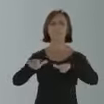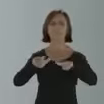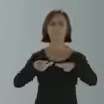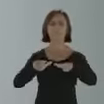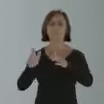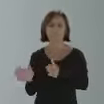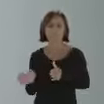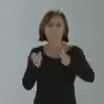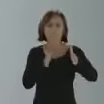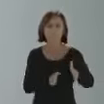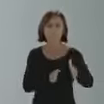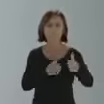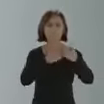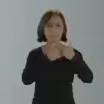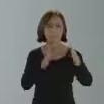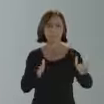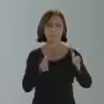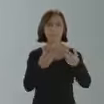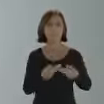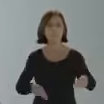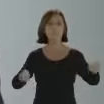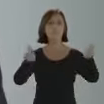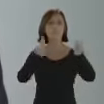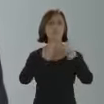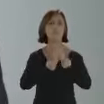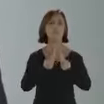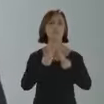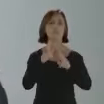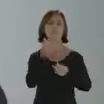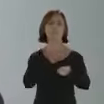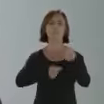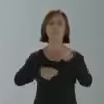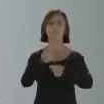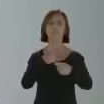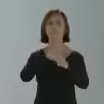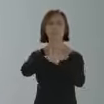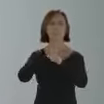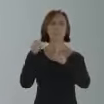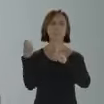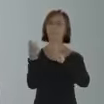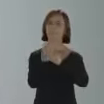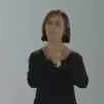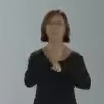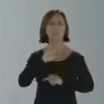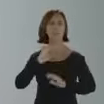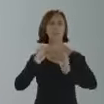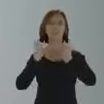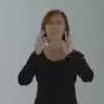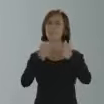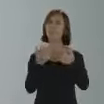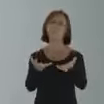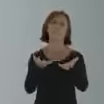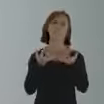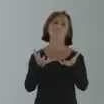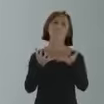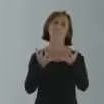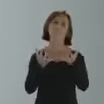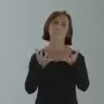próxima fase. A reconstrução das atividades econômicas e sociais. É o que todos queremos.